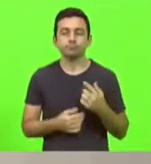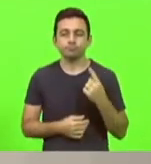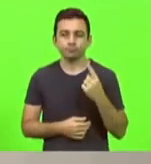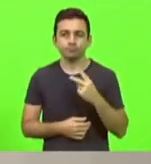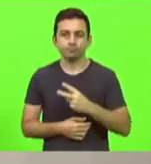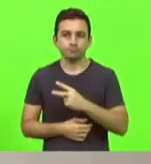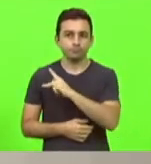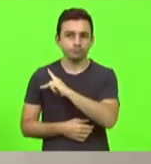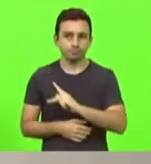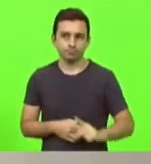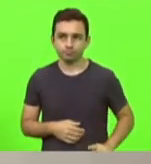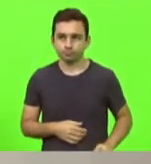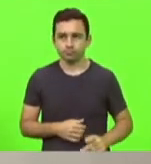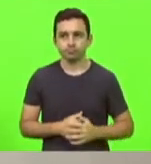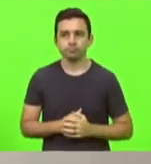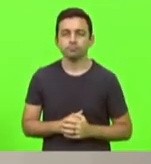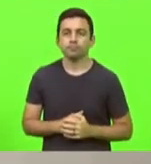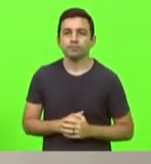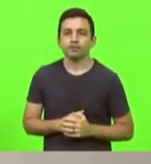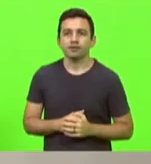-presidente desta casa.